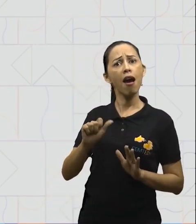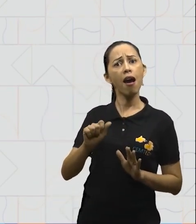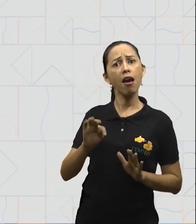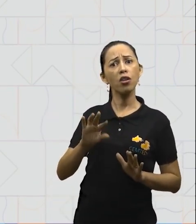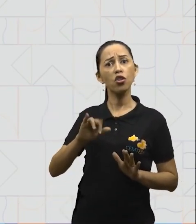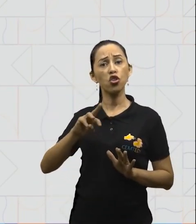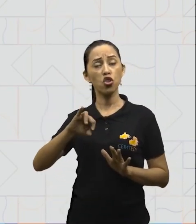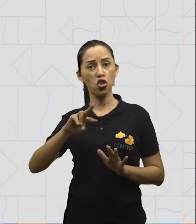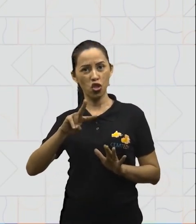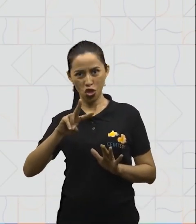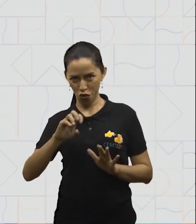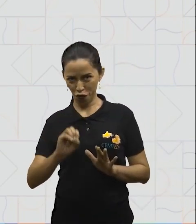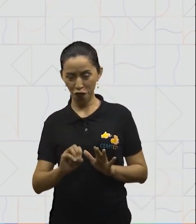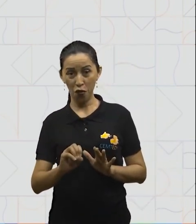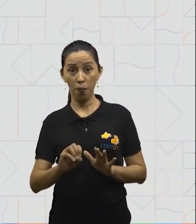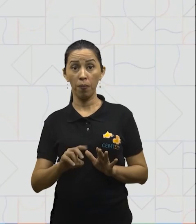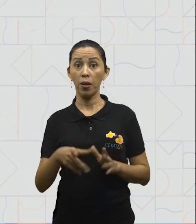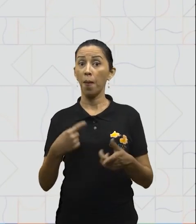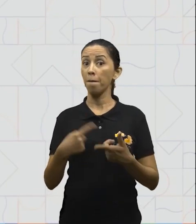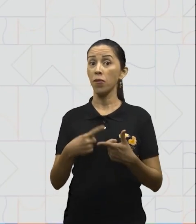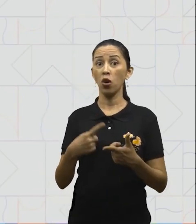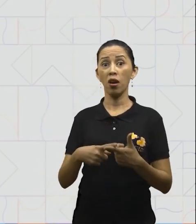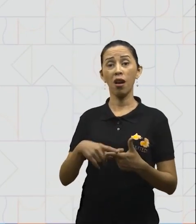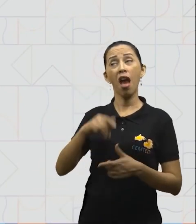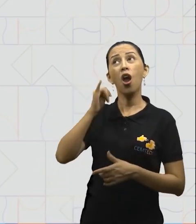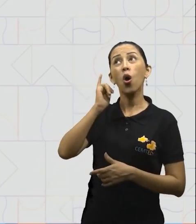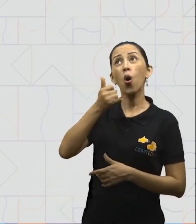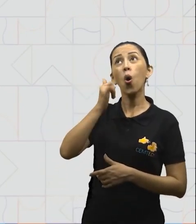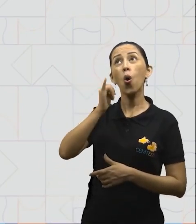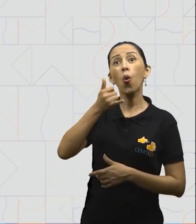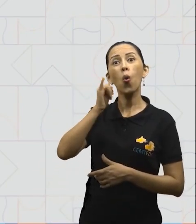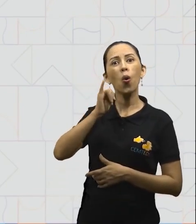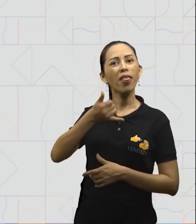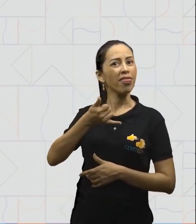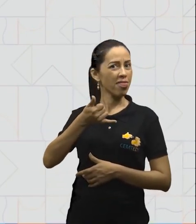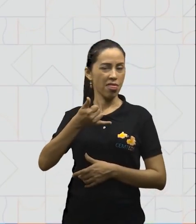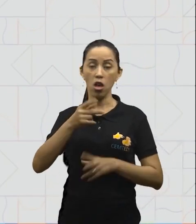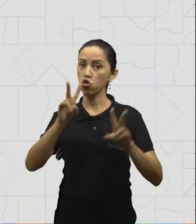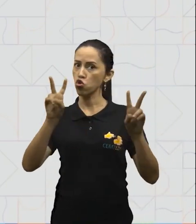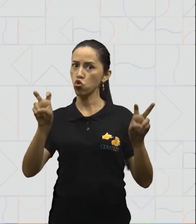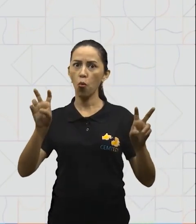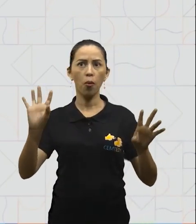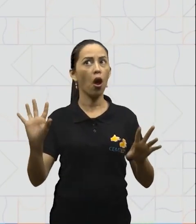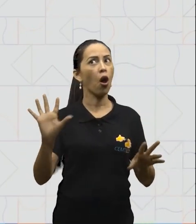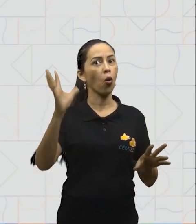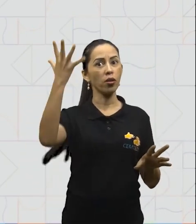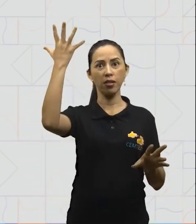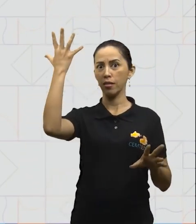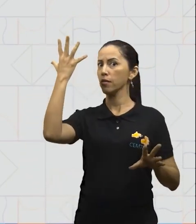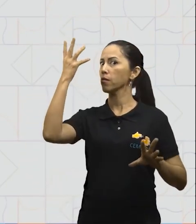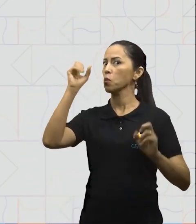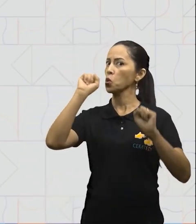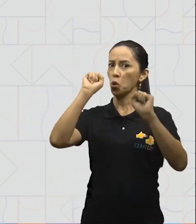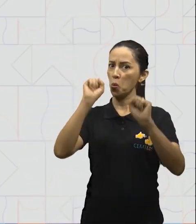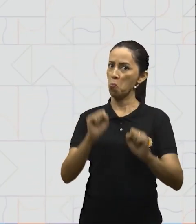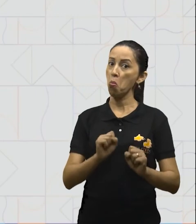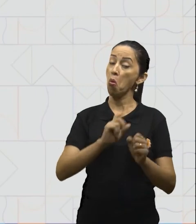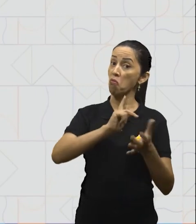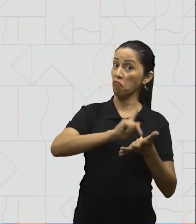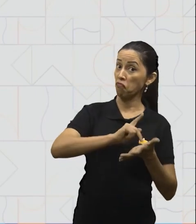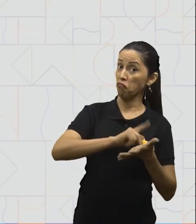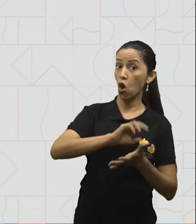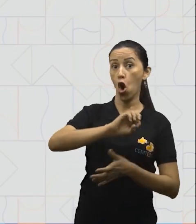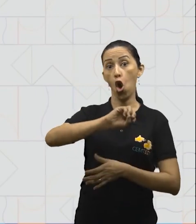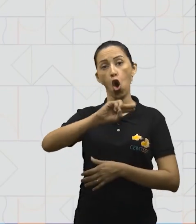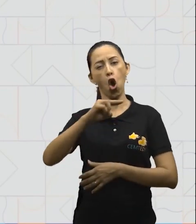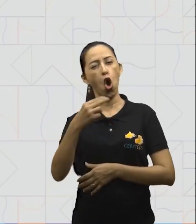explicar. Narrar é contar sobre algum acontecimento que pode ser verdadeiro